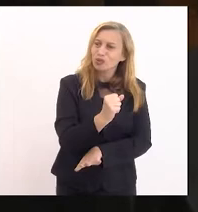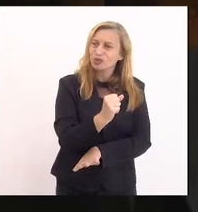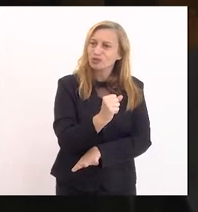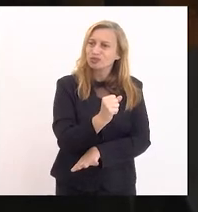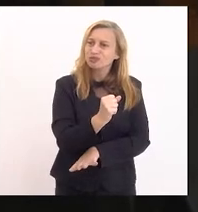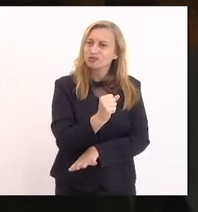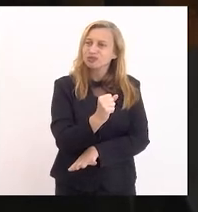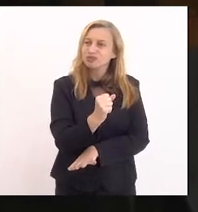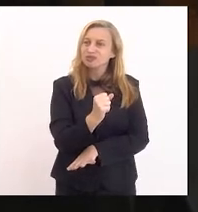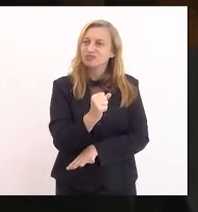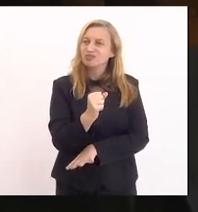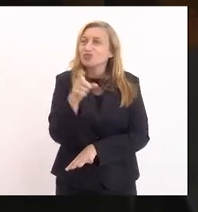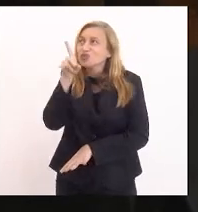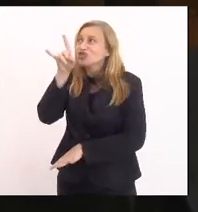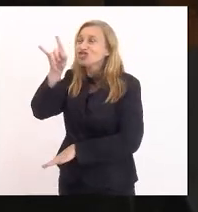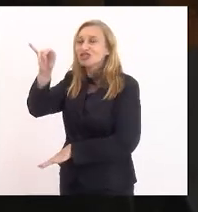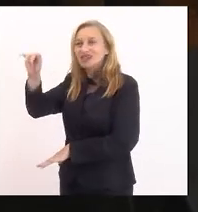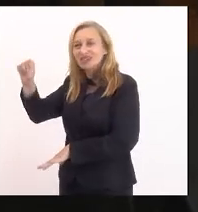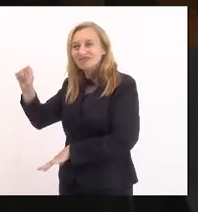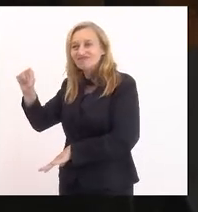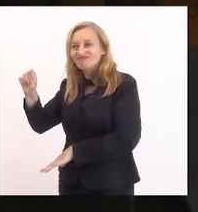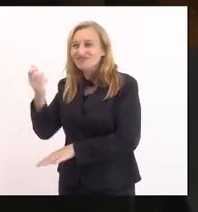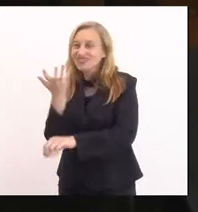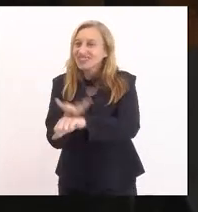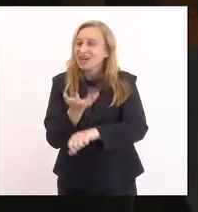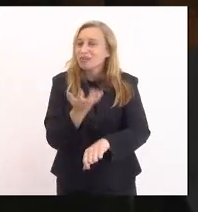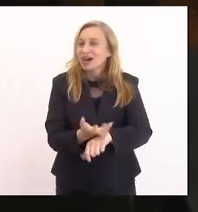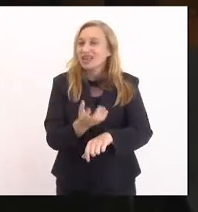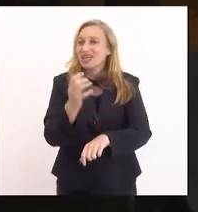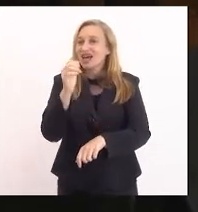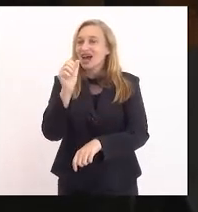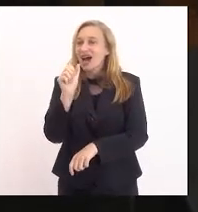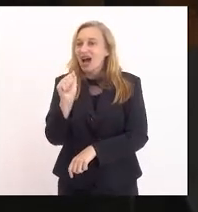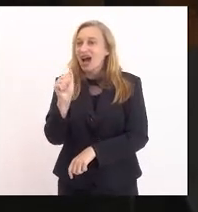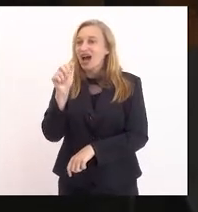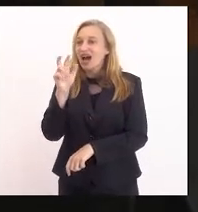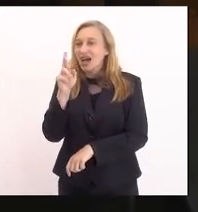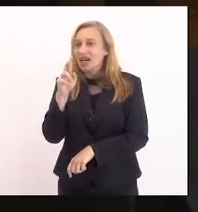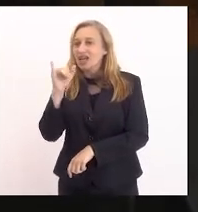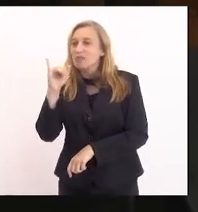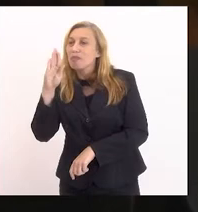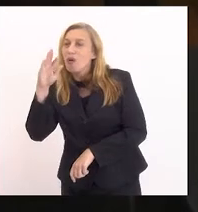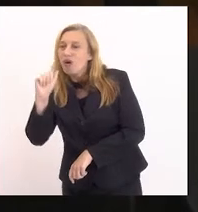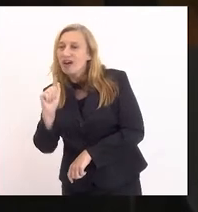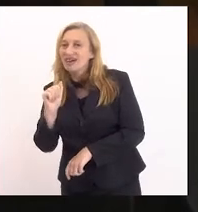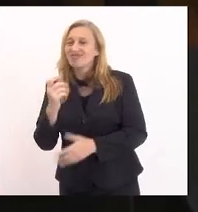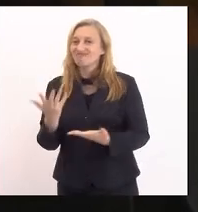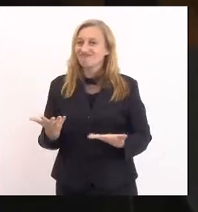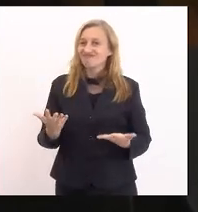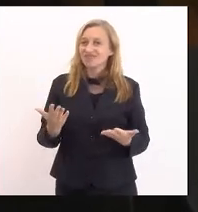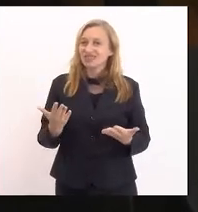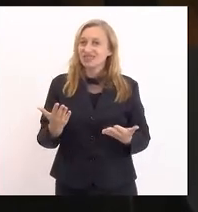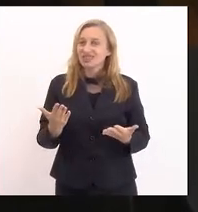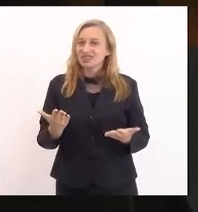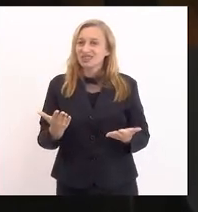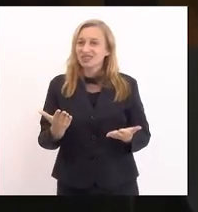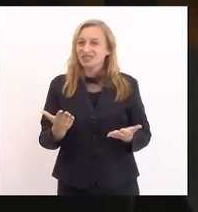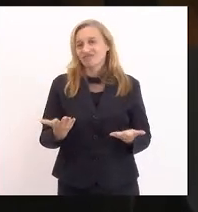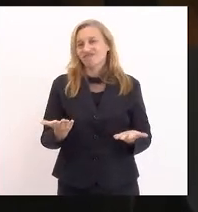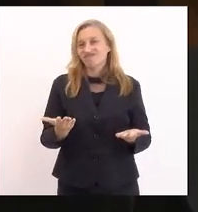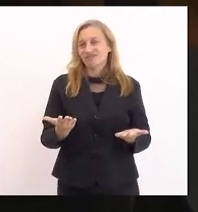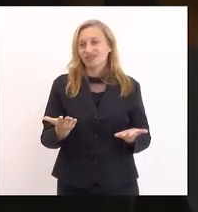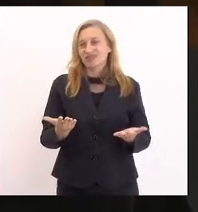à luz do dia, na Praça da Ariboia, diante da estação